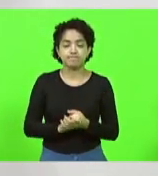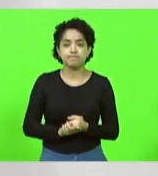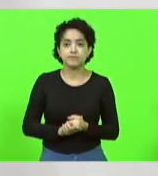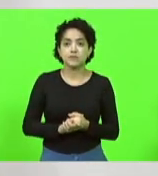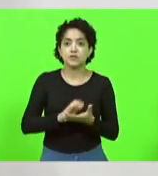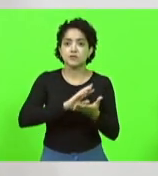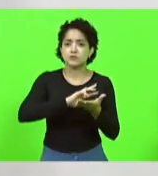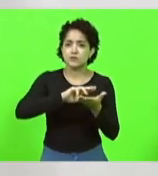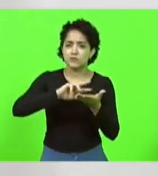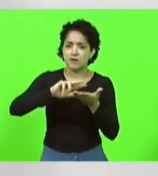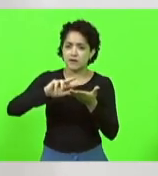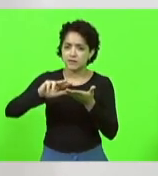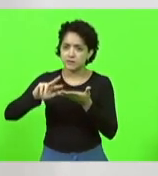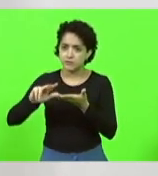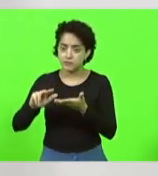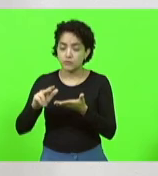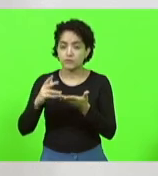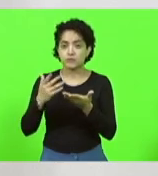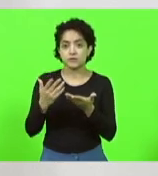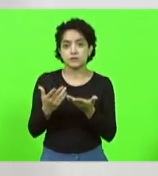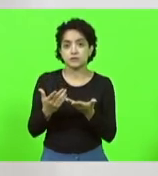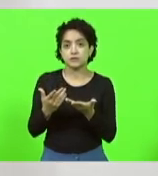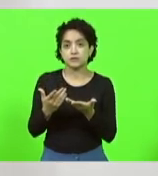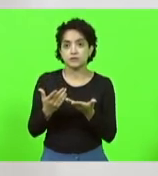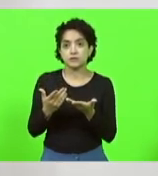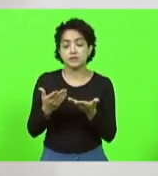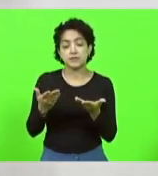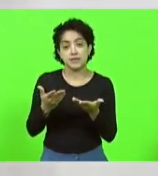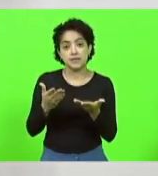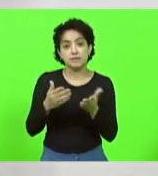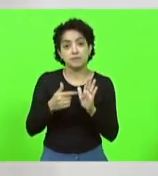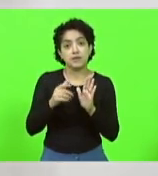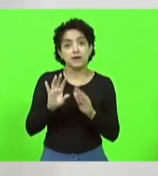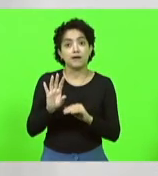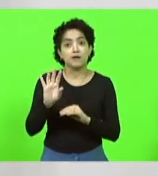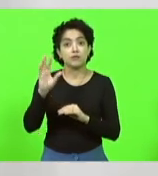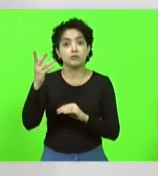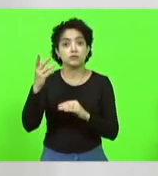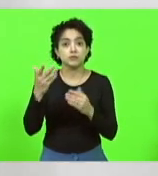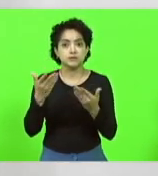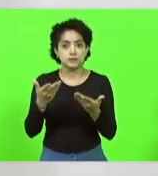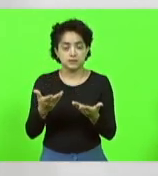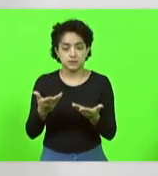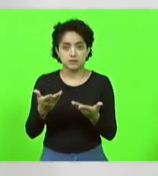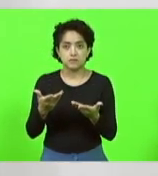são vários fatores que contribuíram para esse fato de não conseguirem